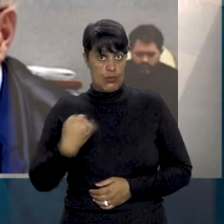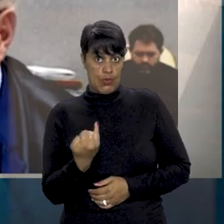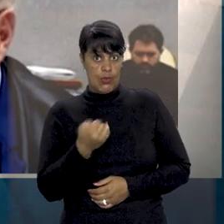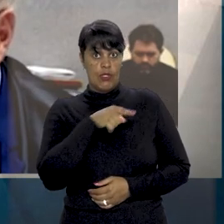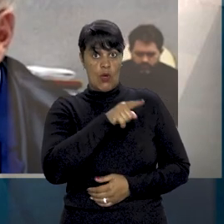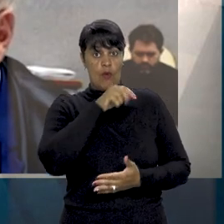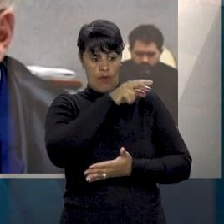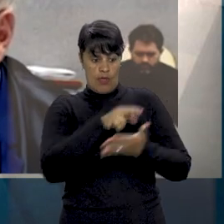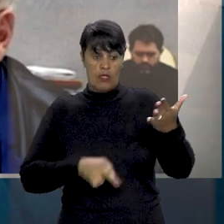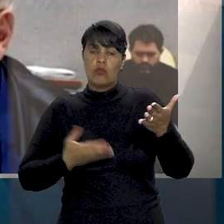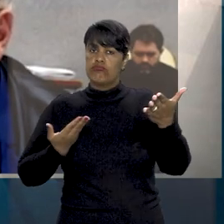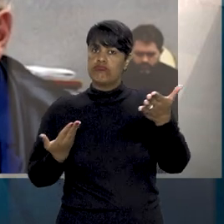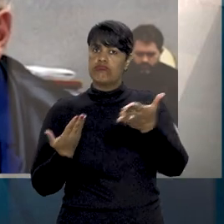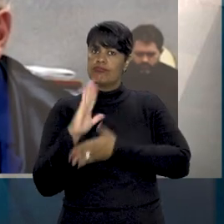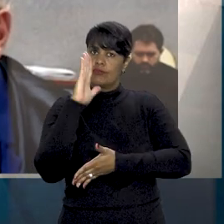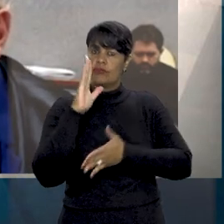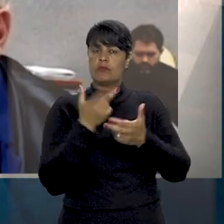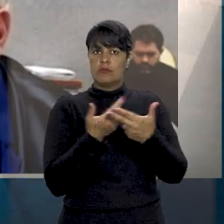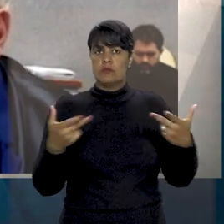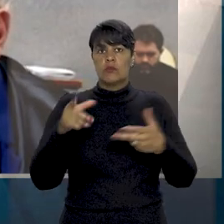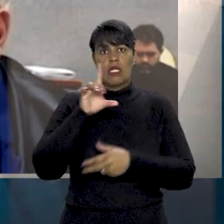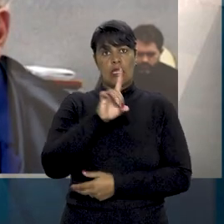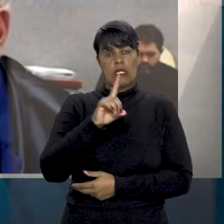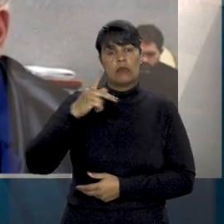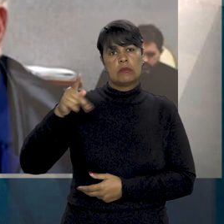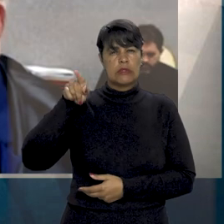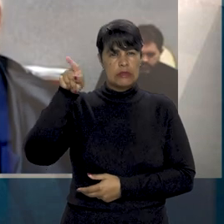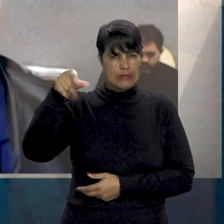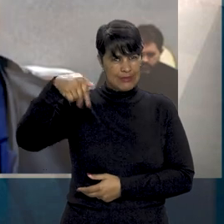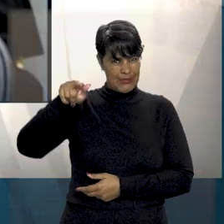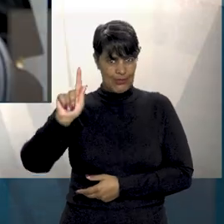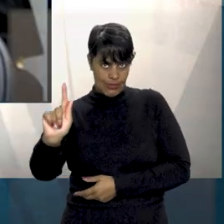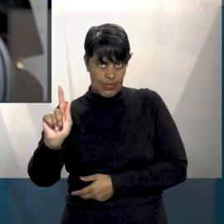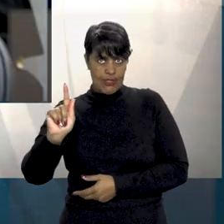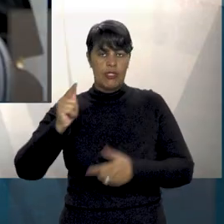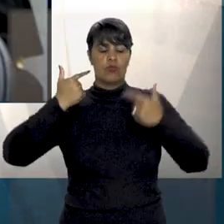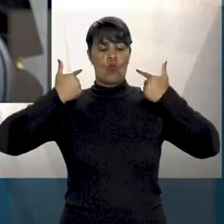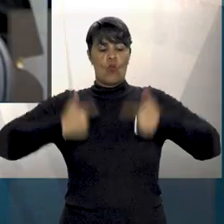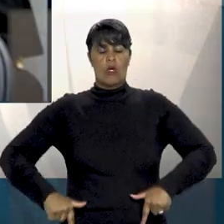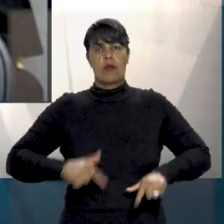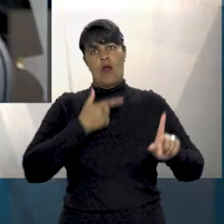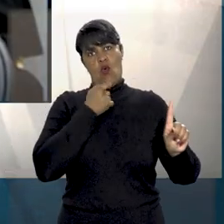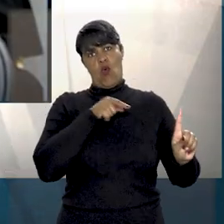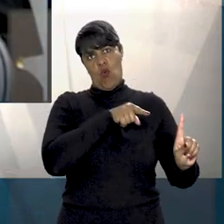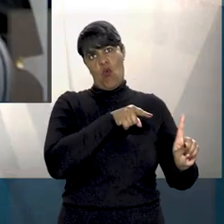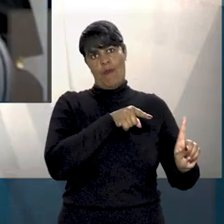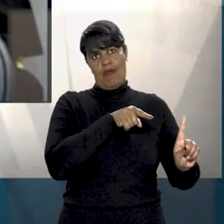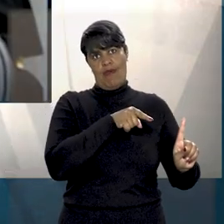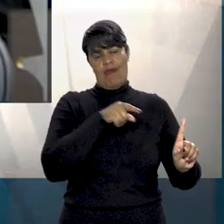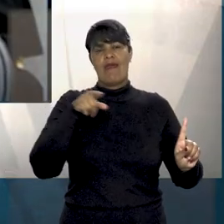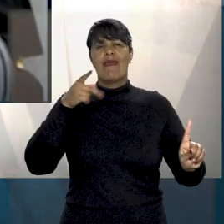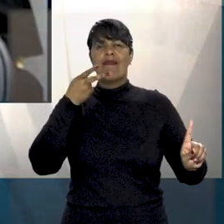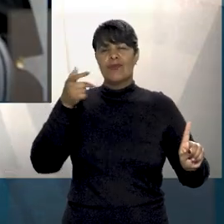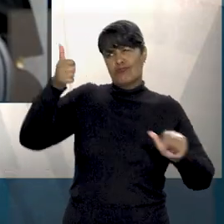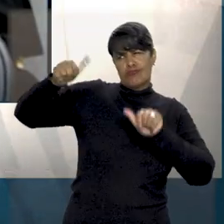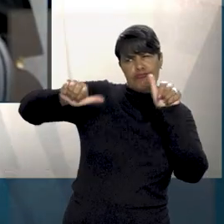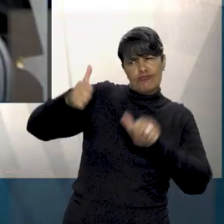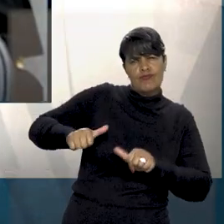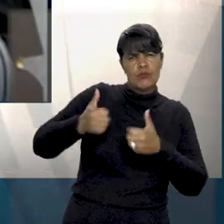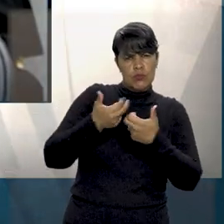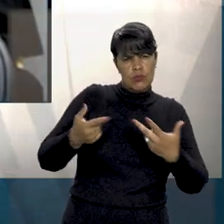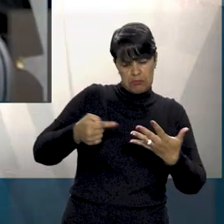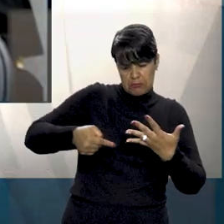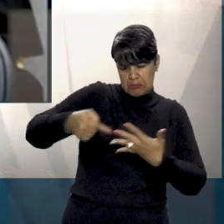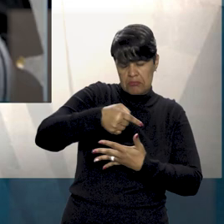ao Recurso Especial da Defensoria Pública Mineira para absolver o condenado. No voto, ele considerou, entre outros fundamentos, o